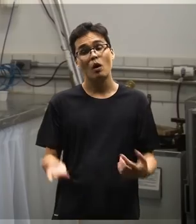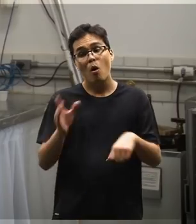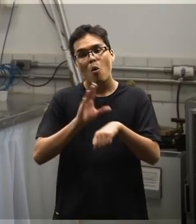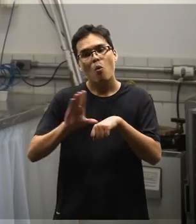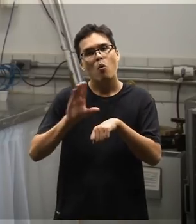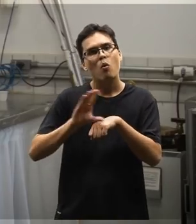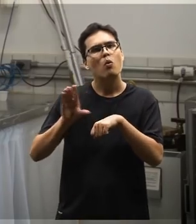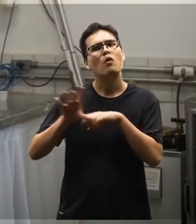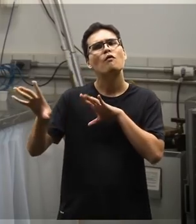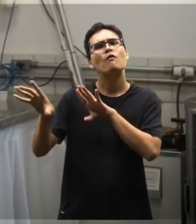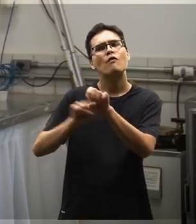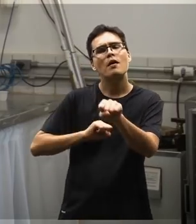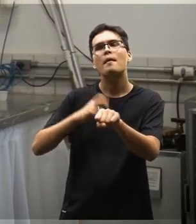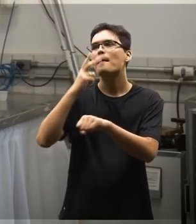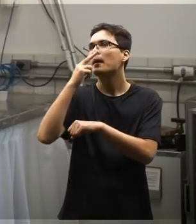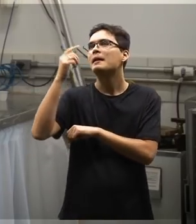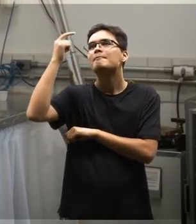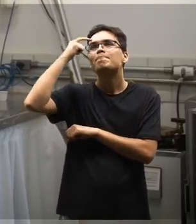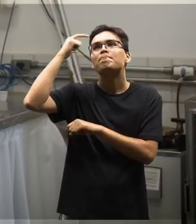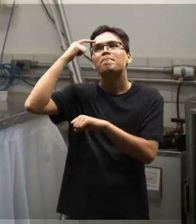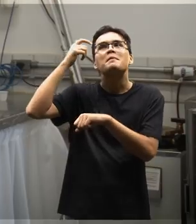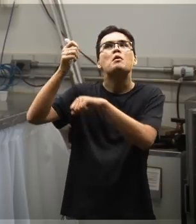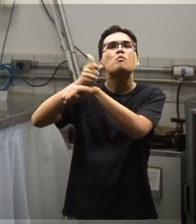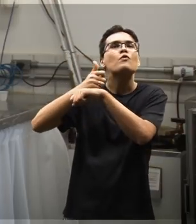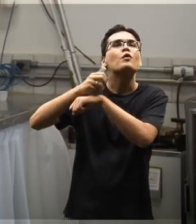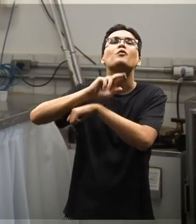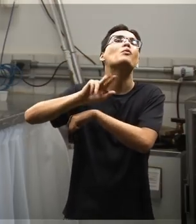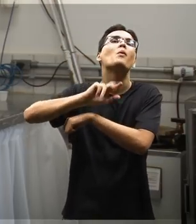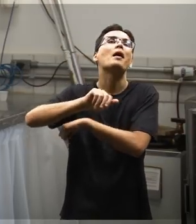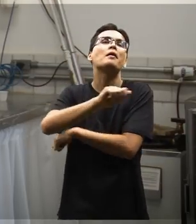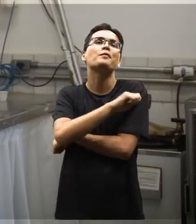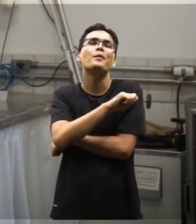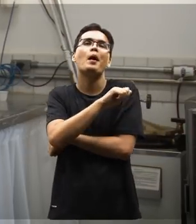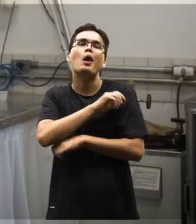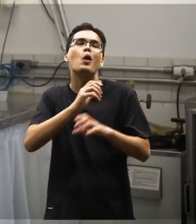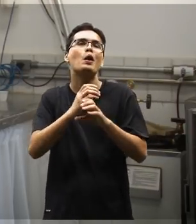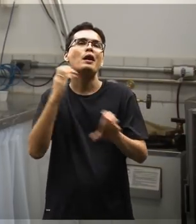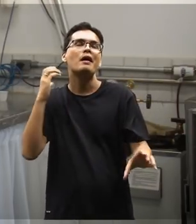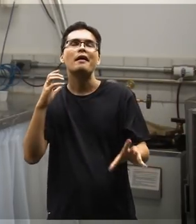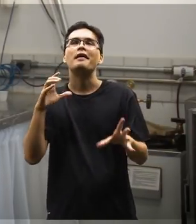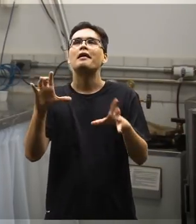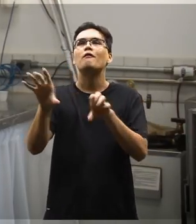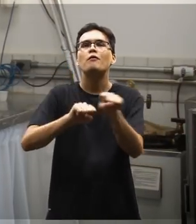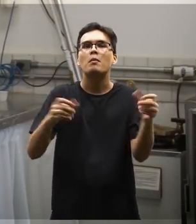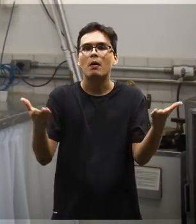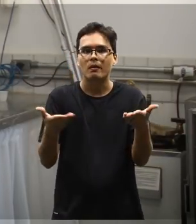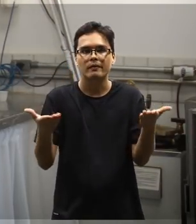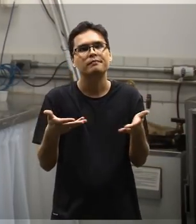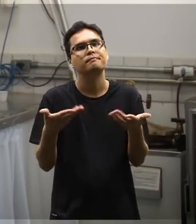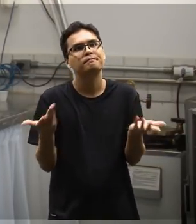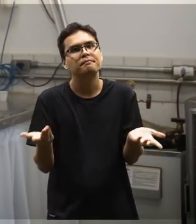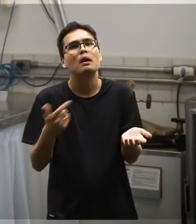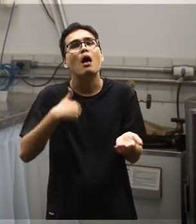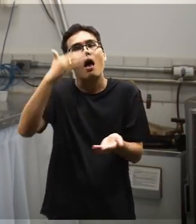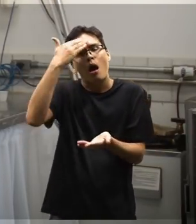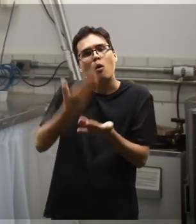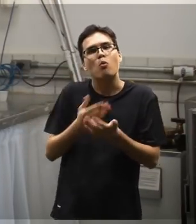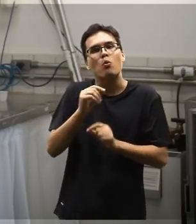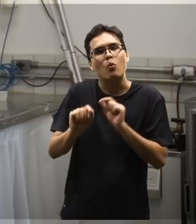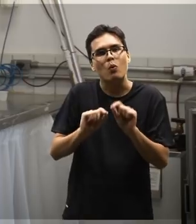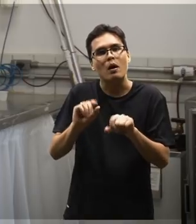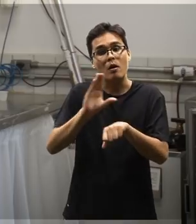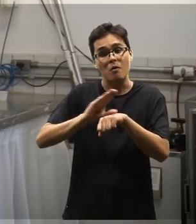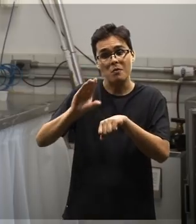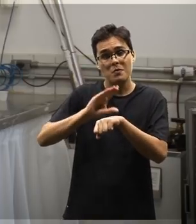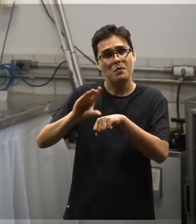Nós saímos daqui com a cabeça já formada como um profissional realmente, não somente como um aluno de engenharia que acabou de se formar.